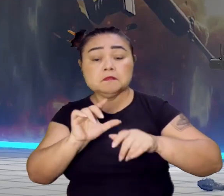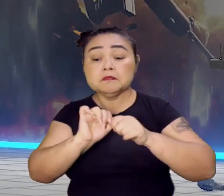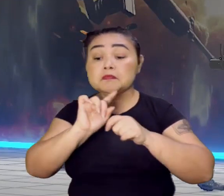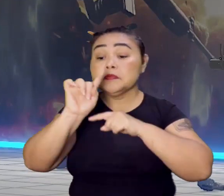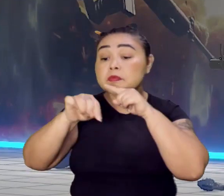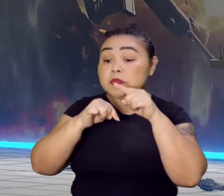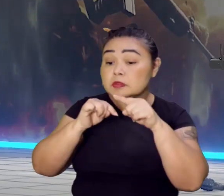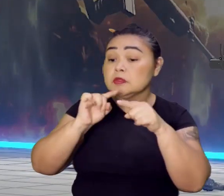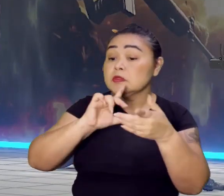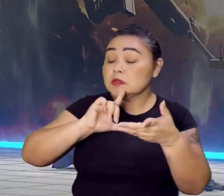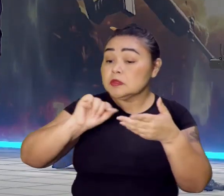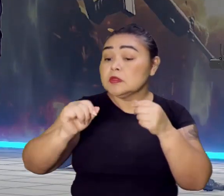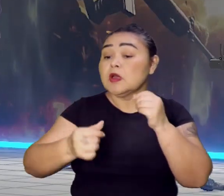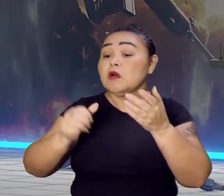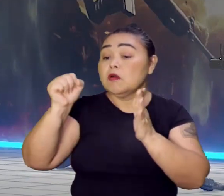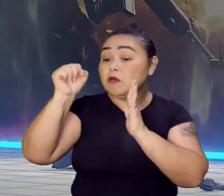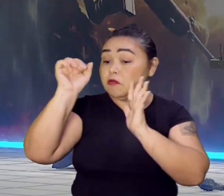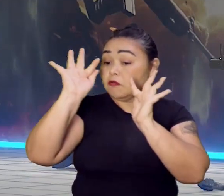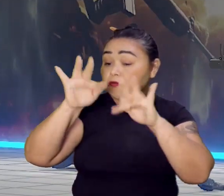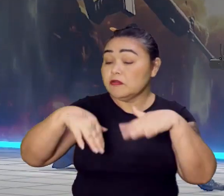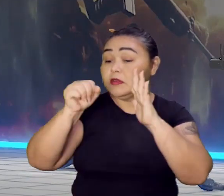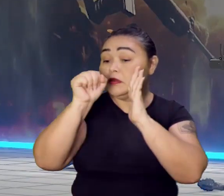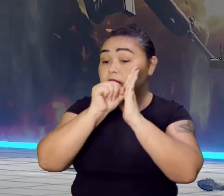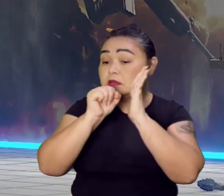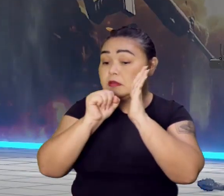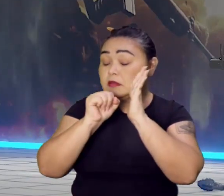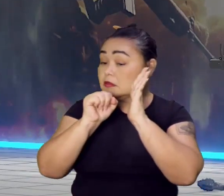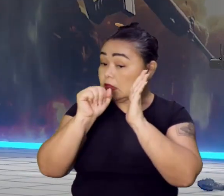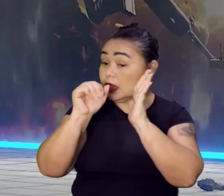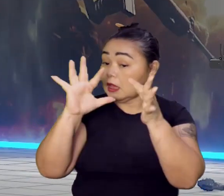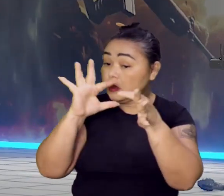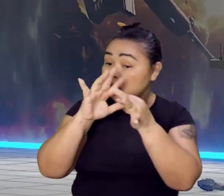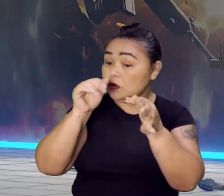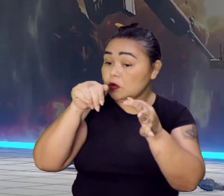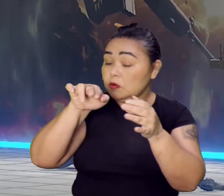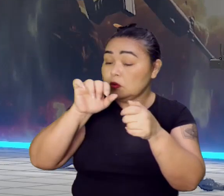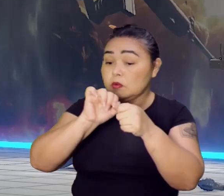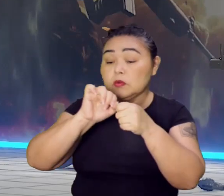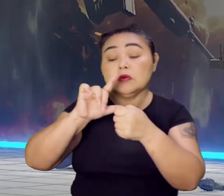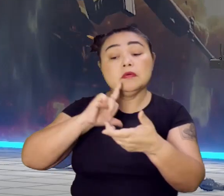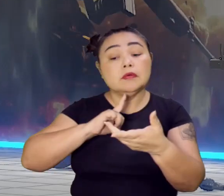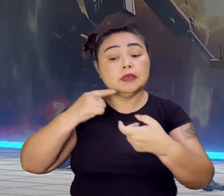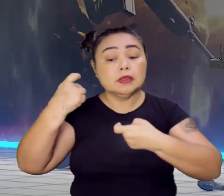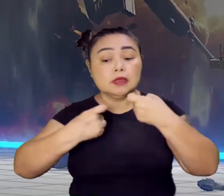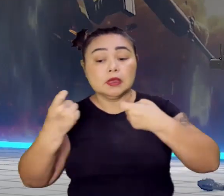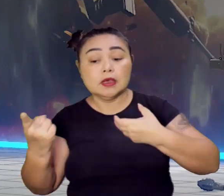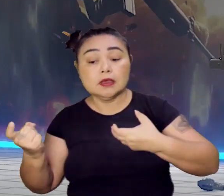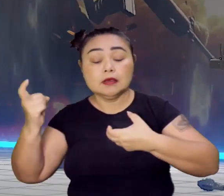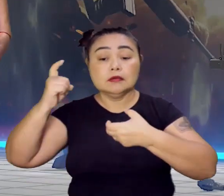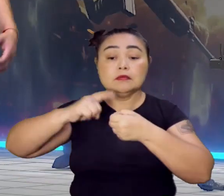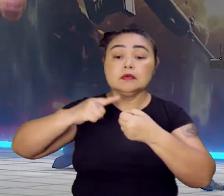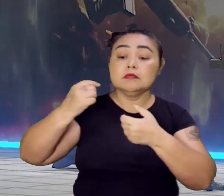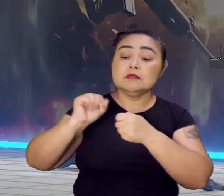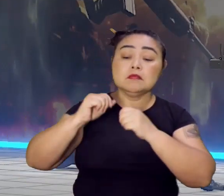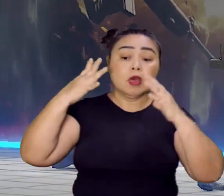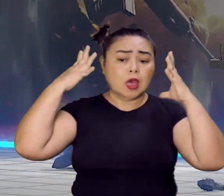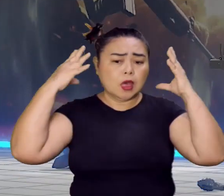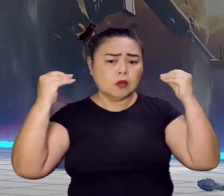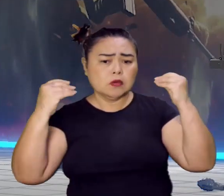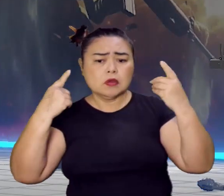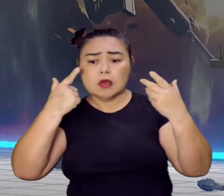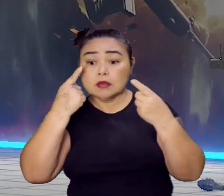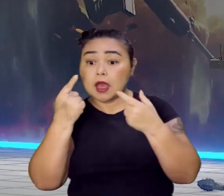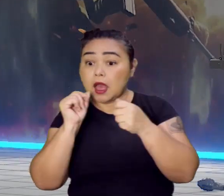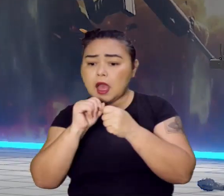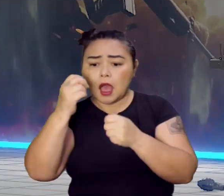Brasil depois do fim da União Ibérica. Quando vai ter a guerra de reconquista. Porque os holandeses foram muito espertos. Eles vão começar